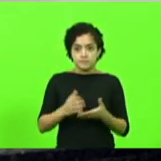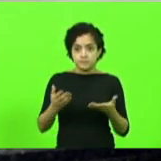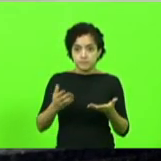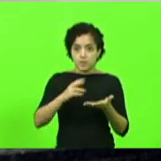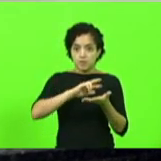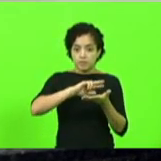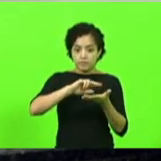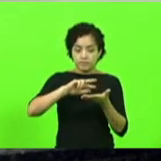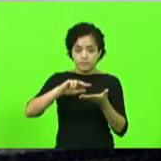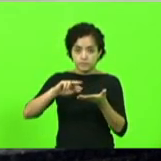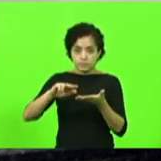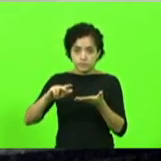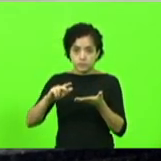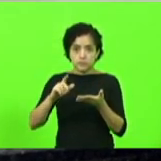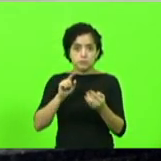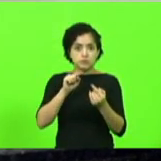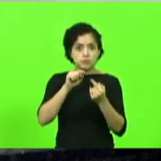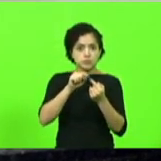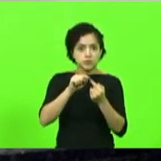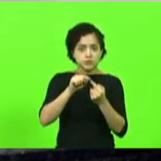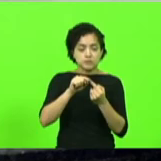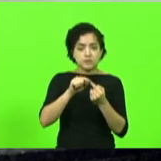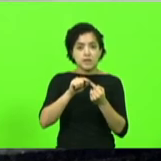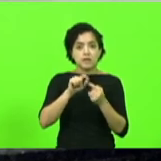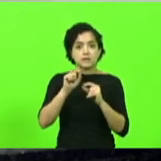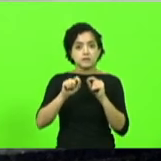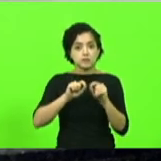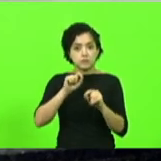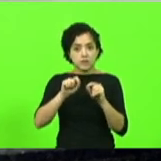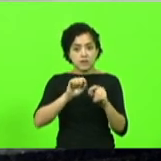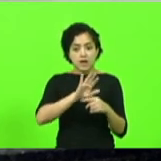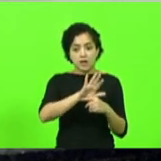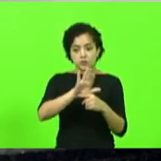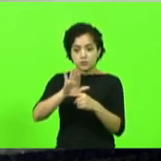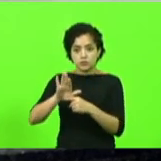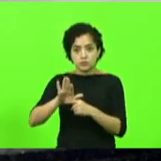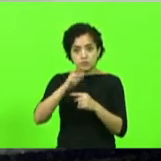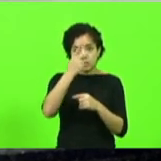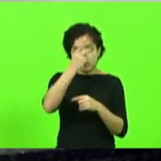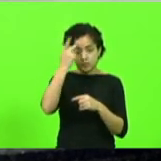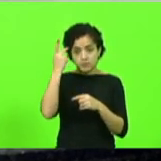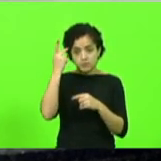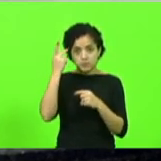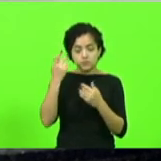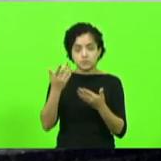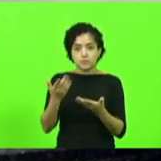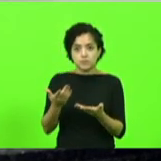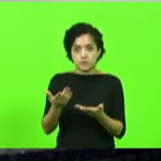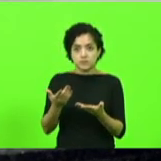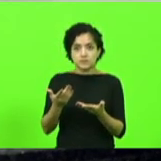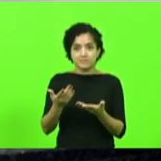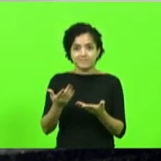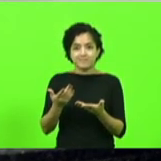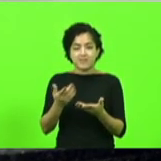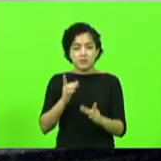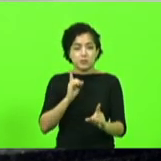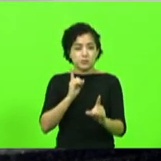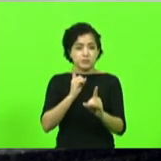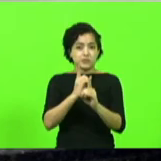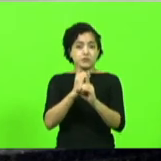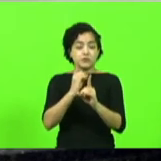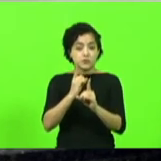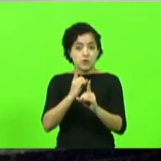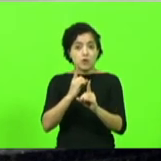preceitos, está ajudar as pessoas que recebem um diagnóstico de câncer